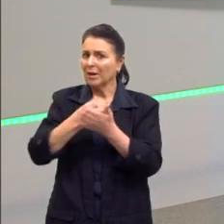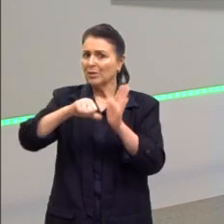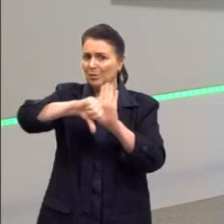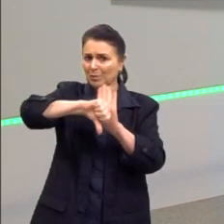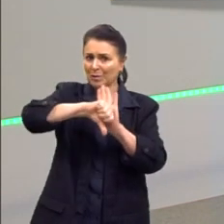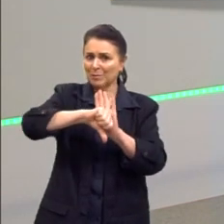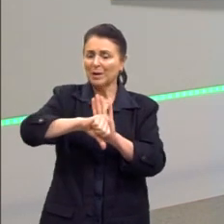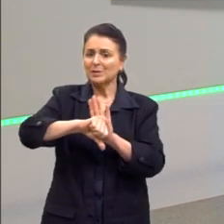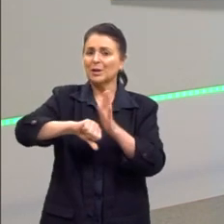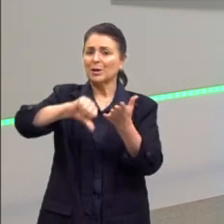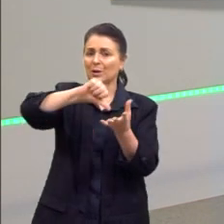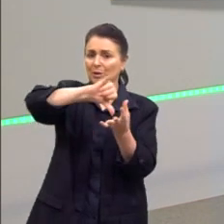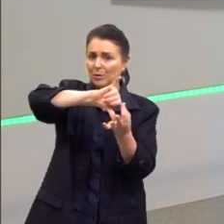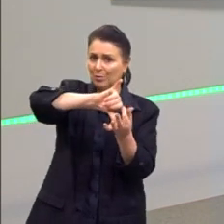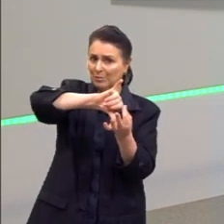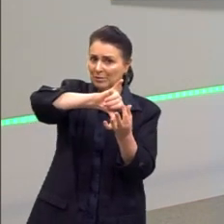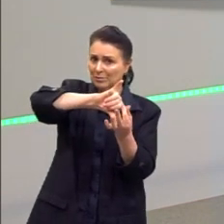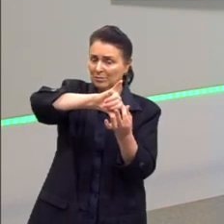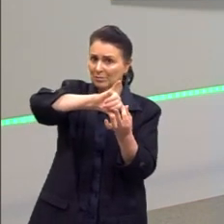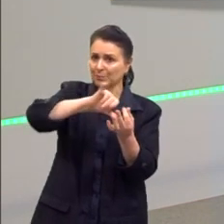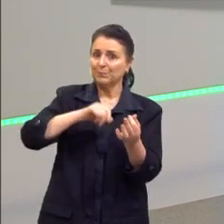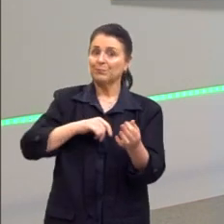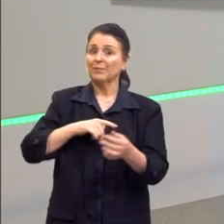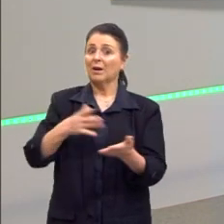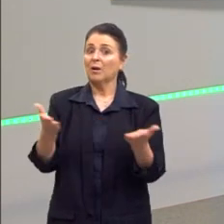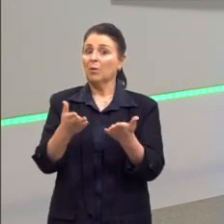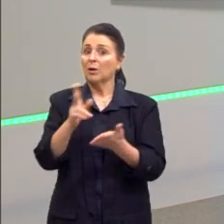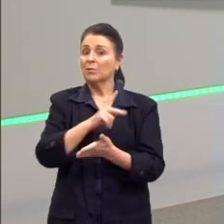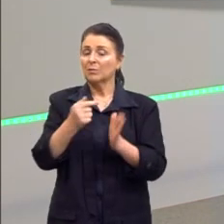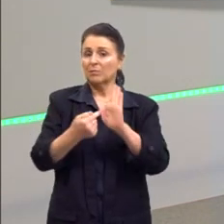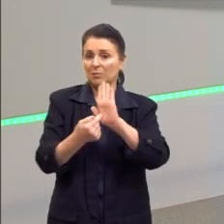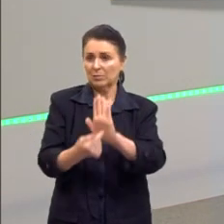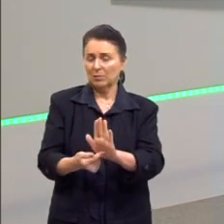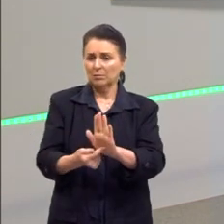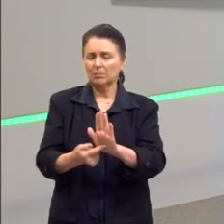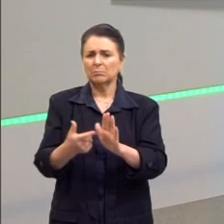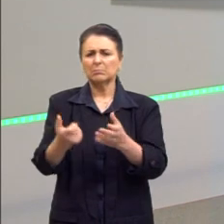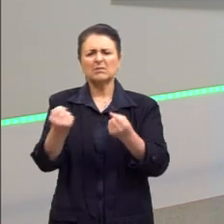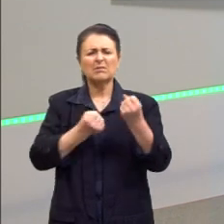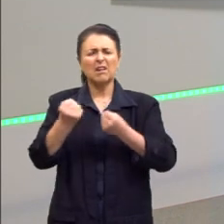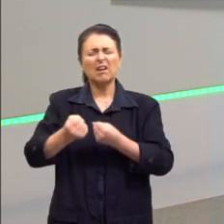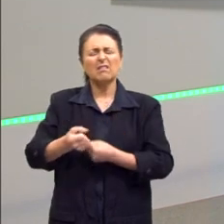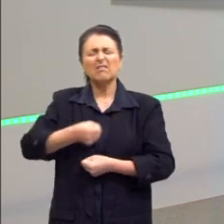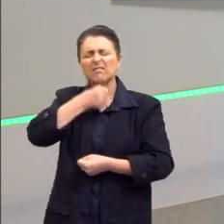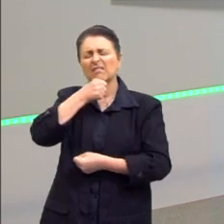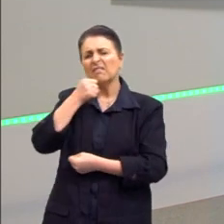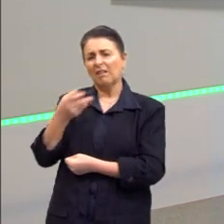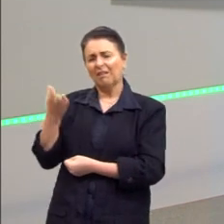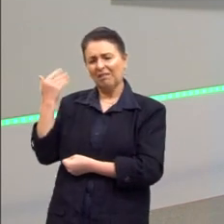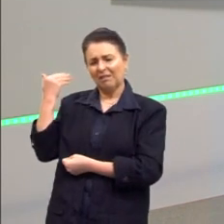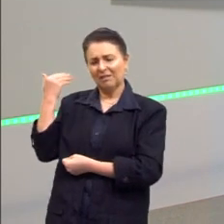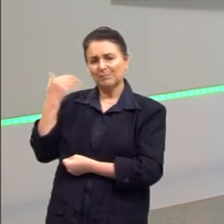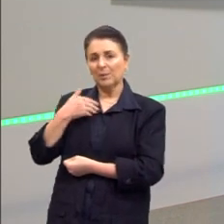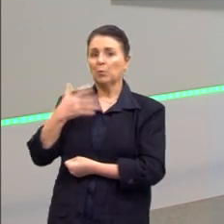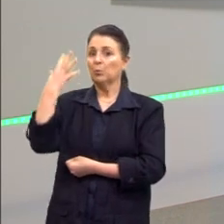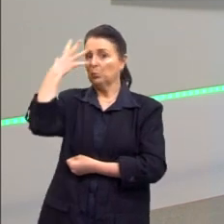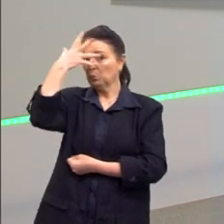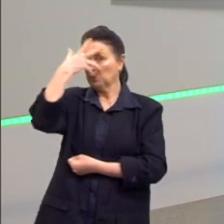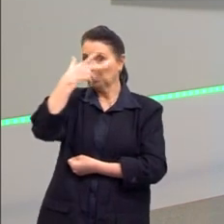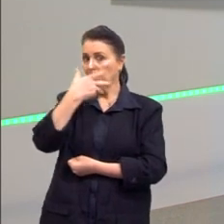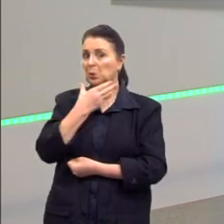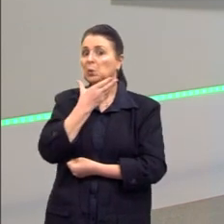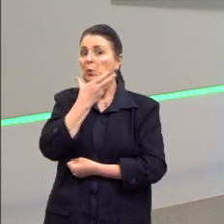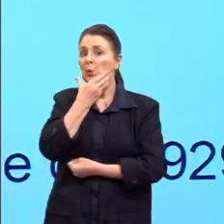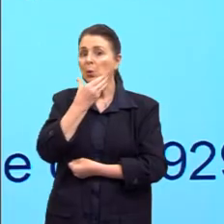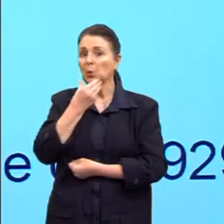E aqui nesse primeiro slide, a gente tem uma imagem de um carro daqueles antigões, bem bonito. Homens com